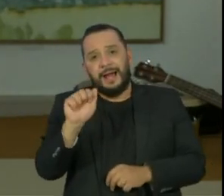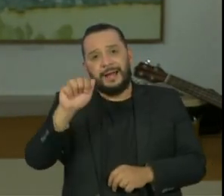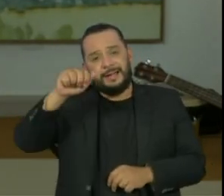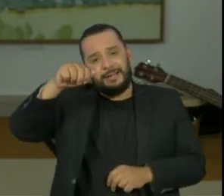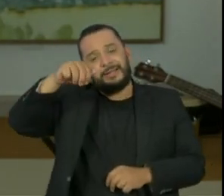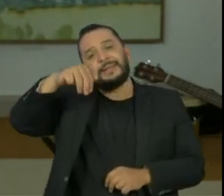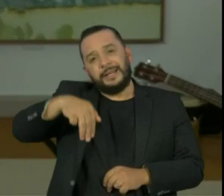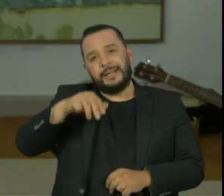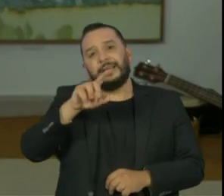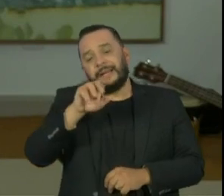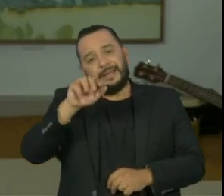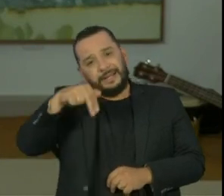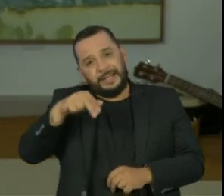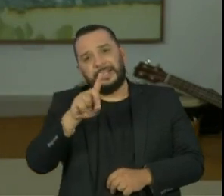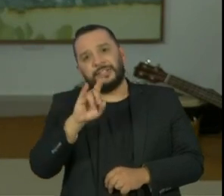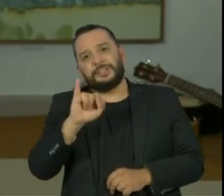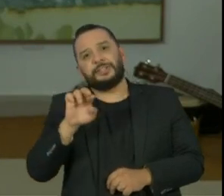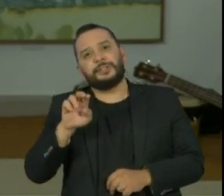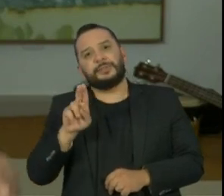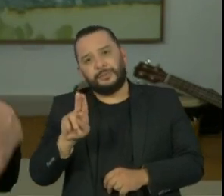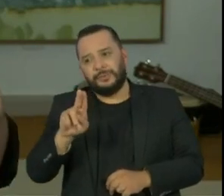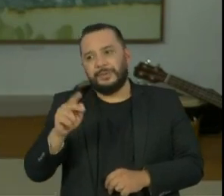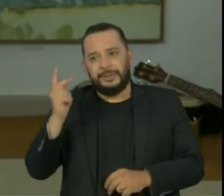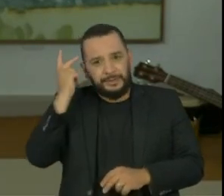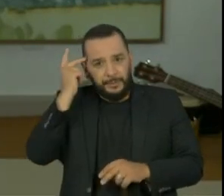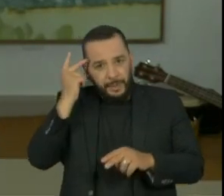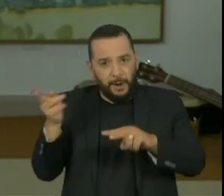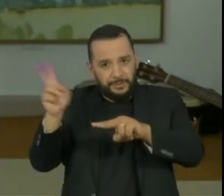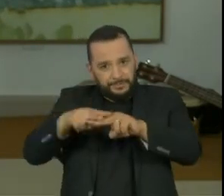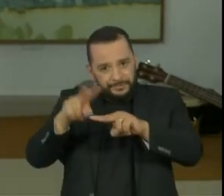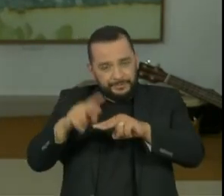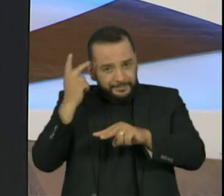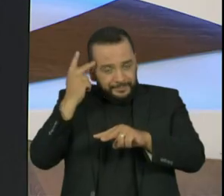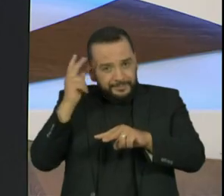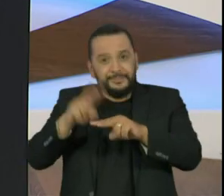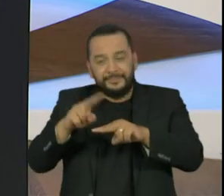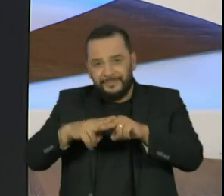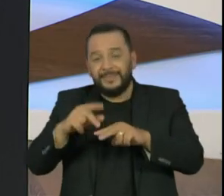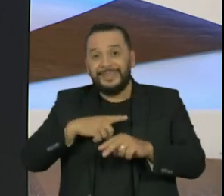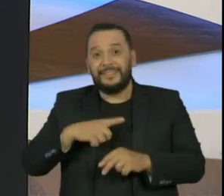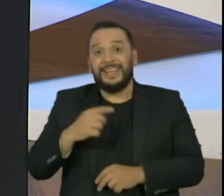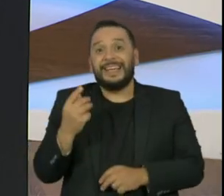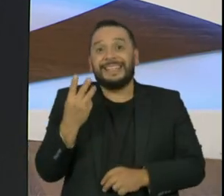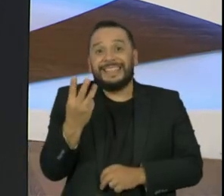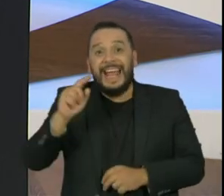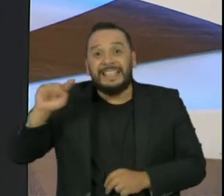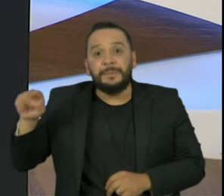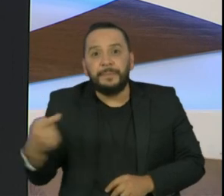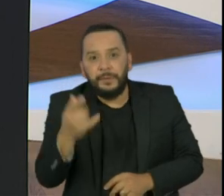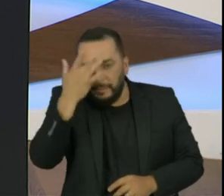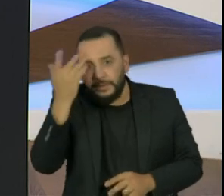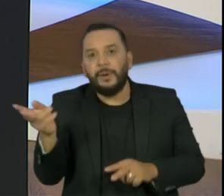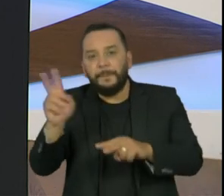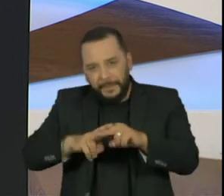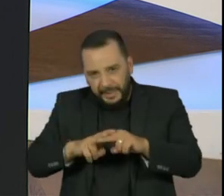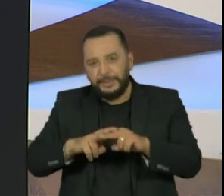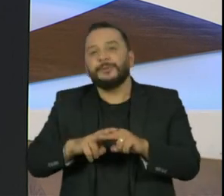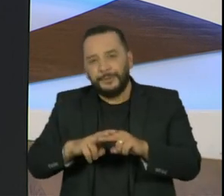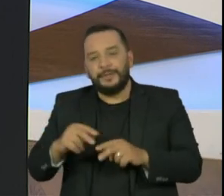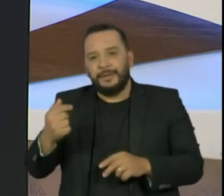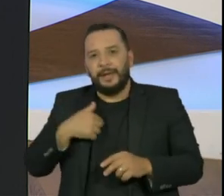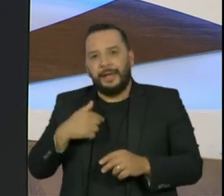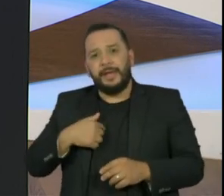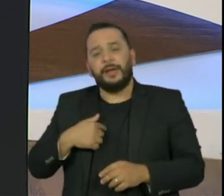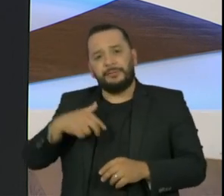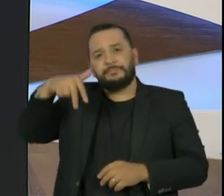detentos, e nós dividimos o programa em três partes. Na primeira parte, eu conversei com eles a